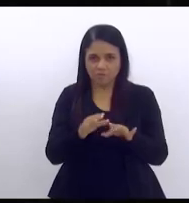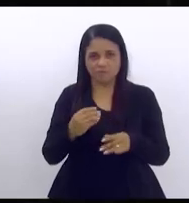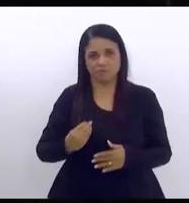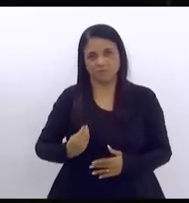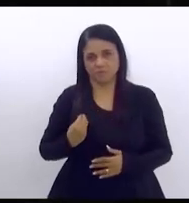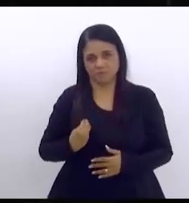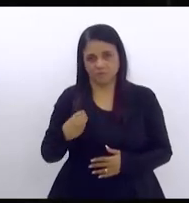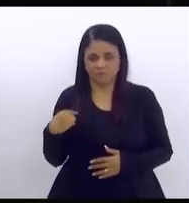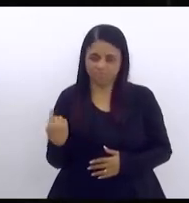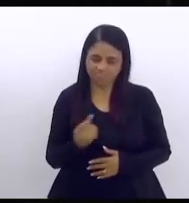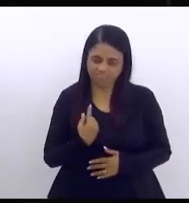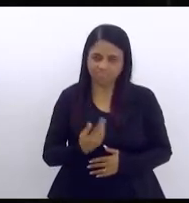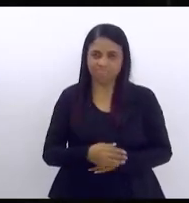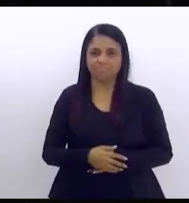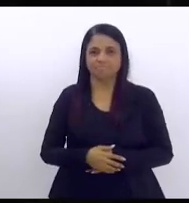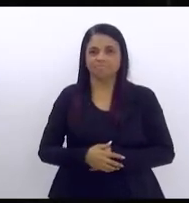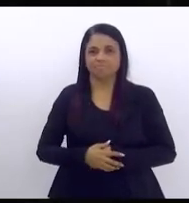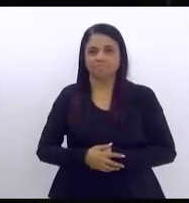nós